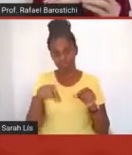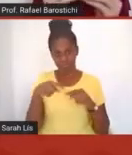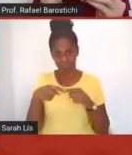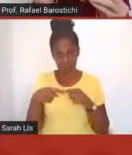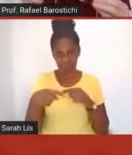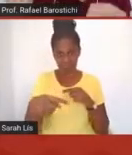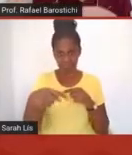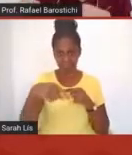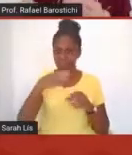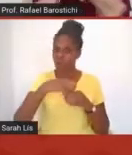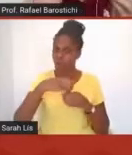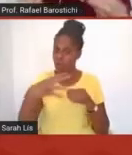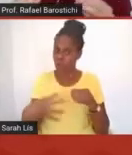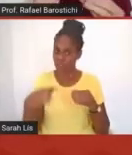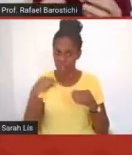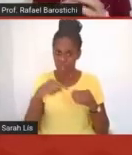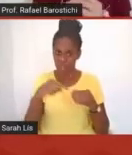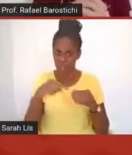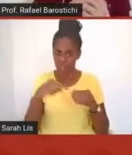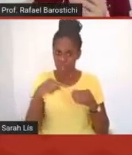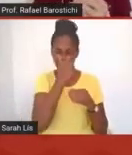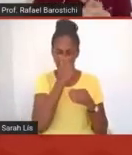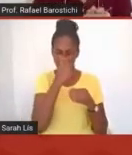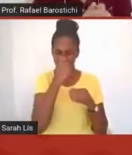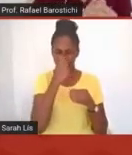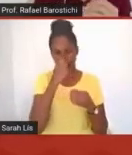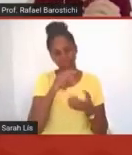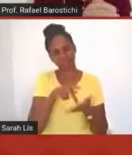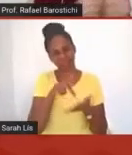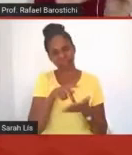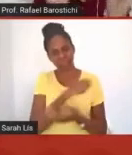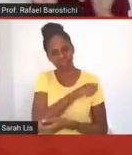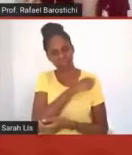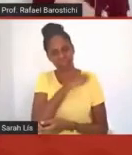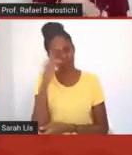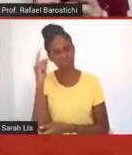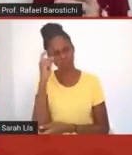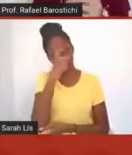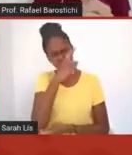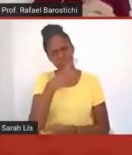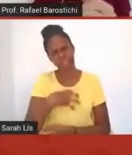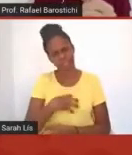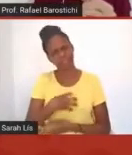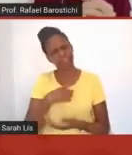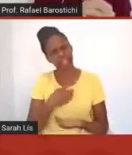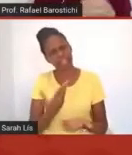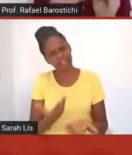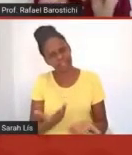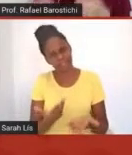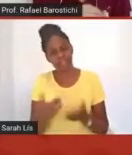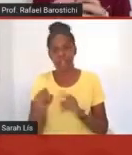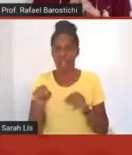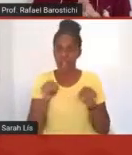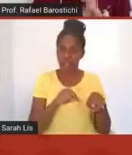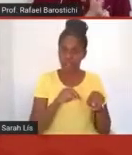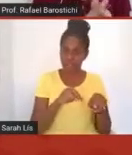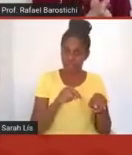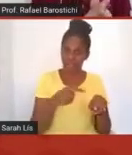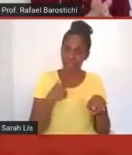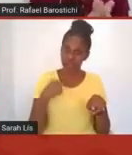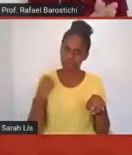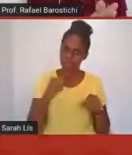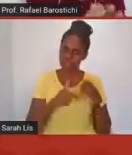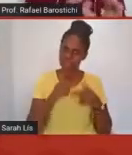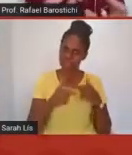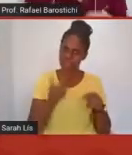conteúdo realmente os alunos sentiram um pouco mais de dificuldade, então a gente sabia que, olha, aqui eu preciso trabalhar um pouco melhor,